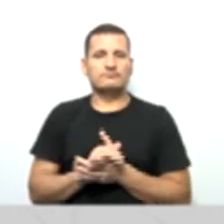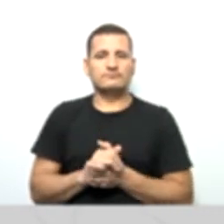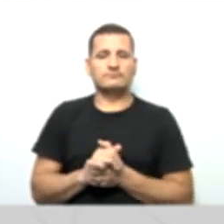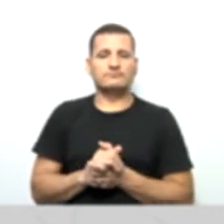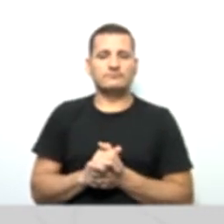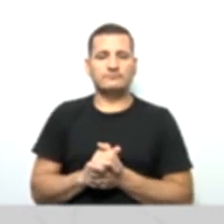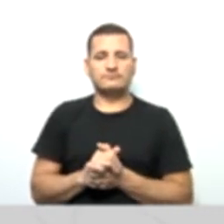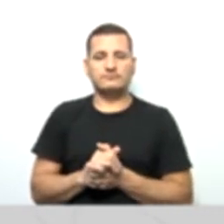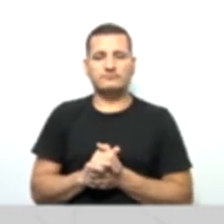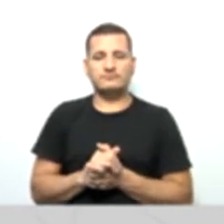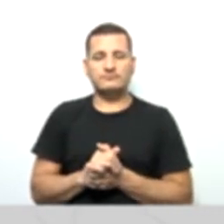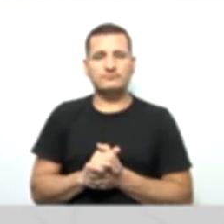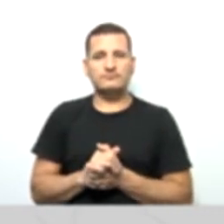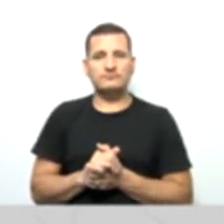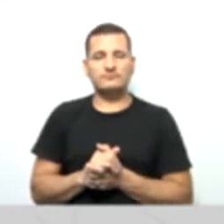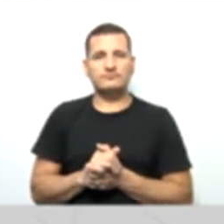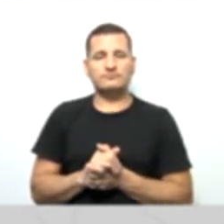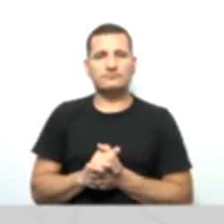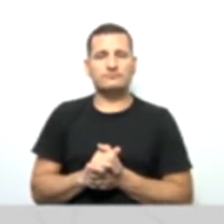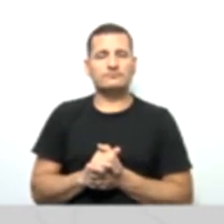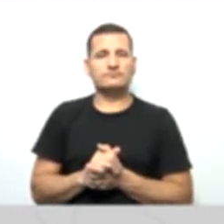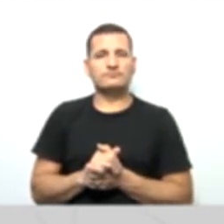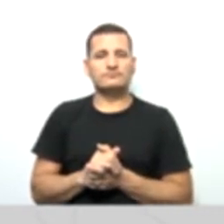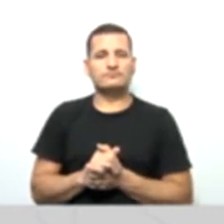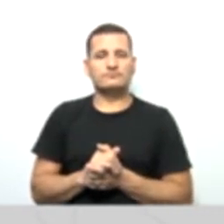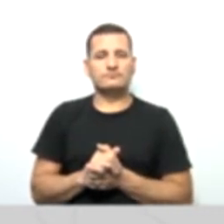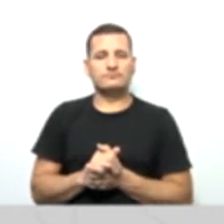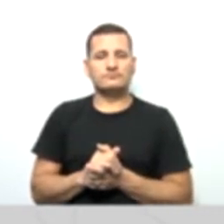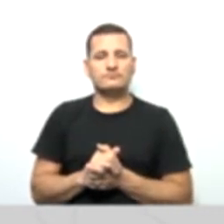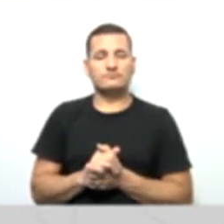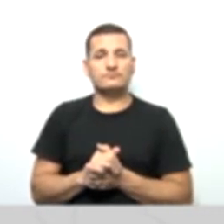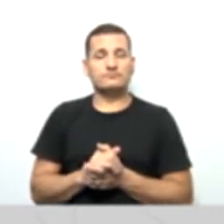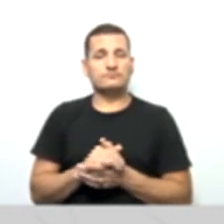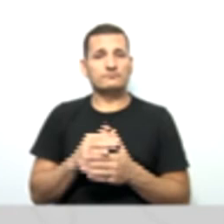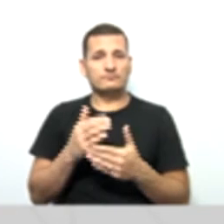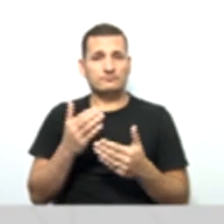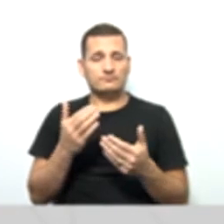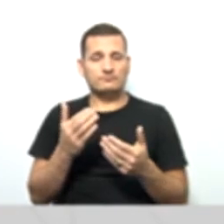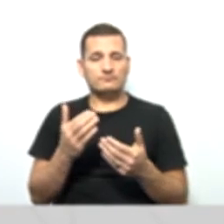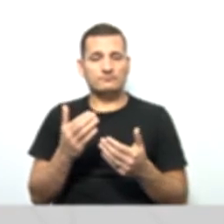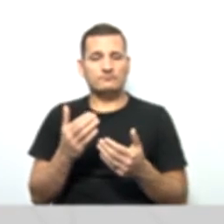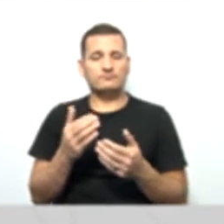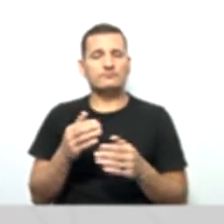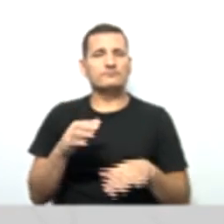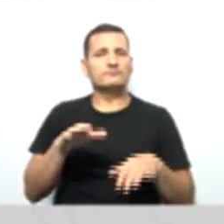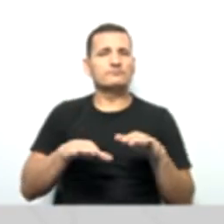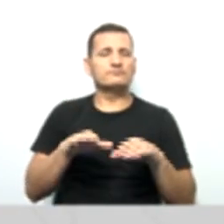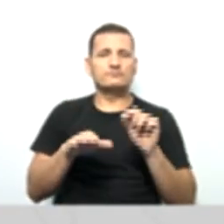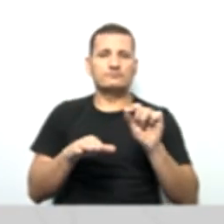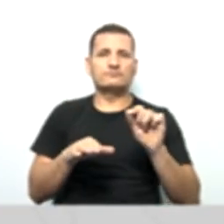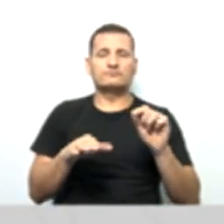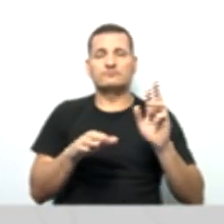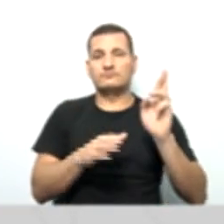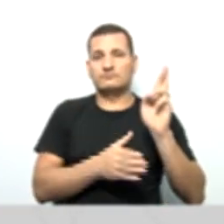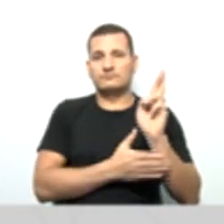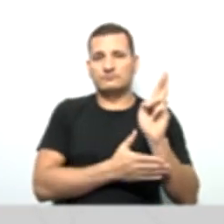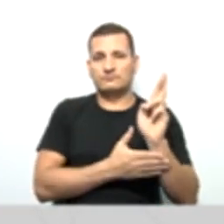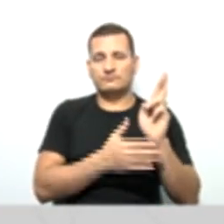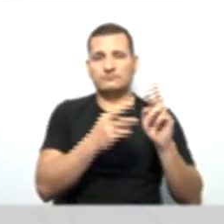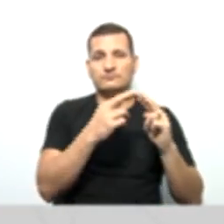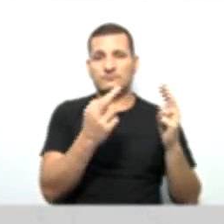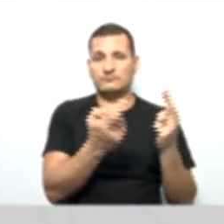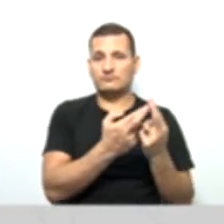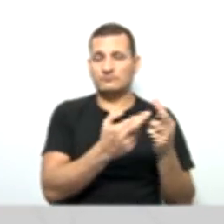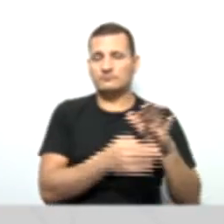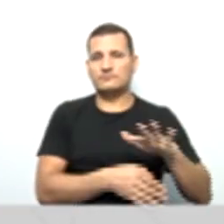Não, gente? É o que? É como que funciona? De acordo com o que foi decidido na Assembleia Geral,